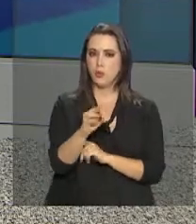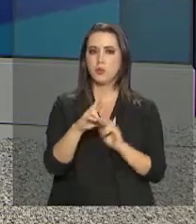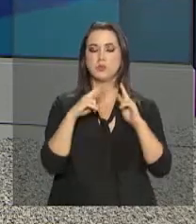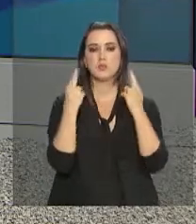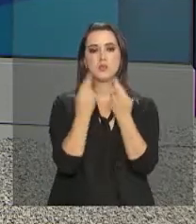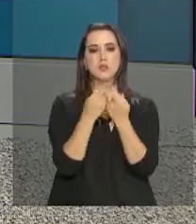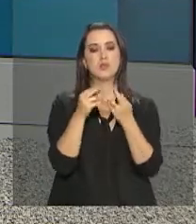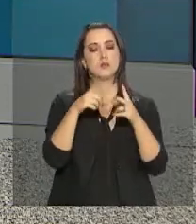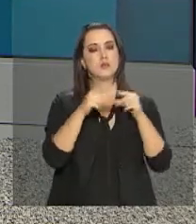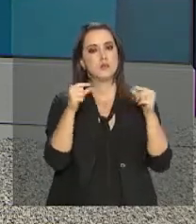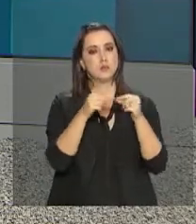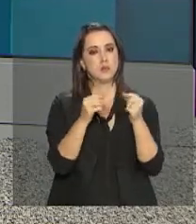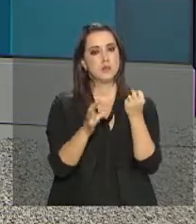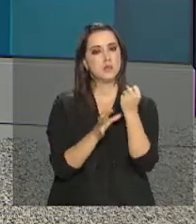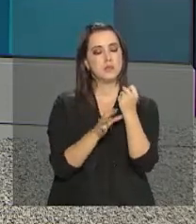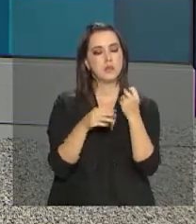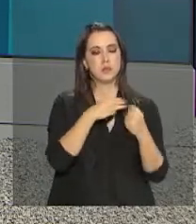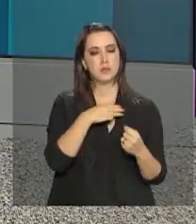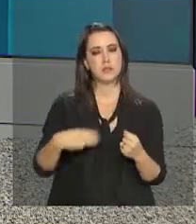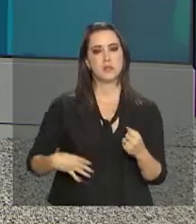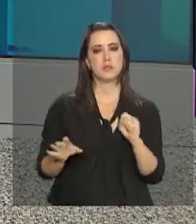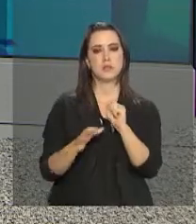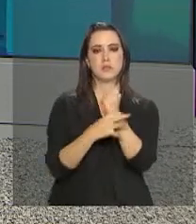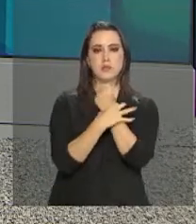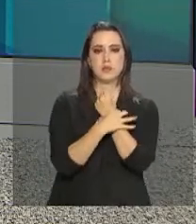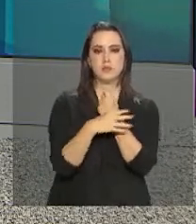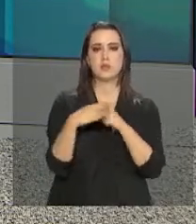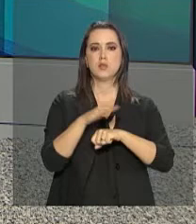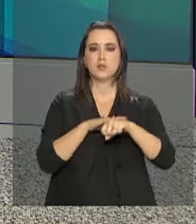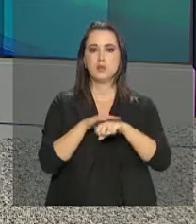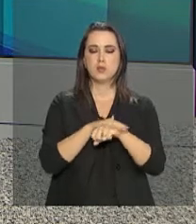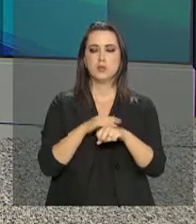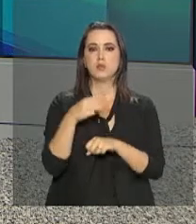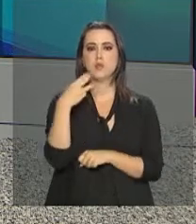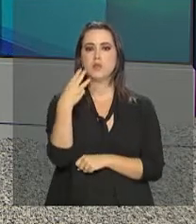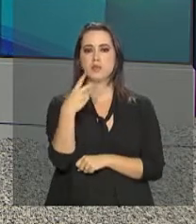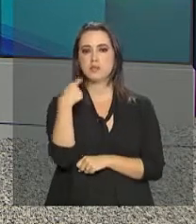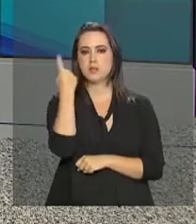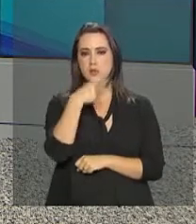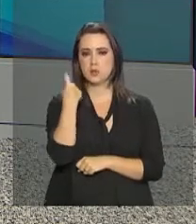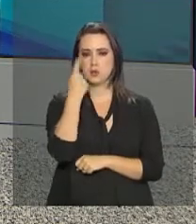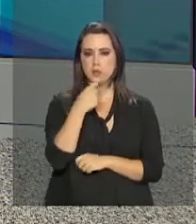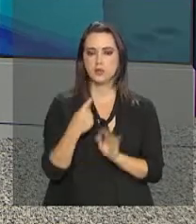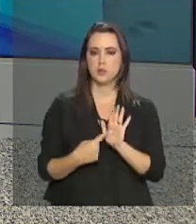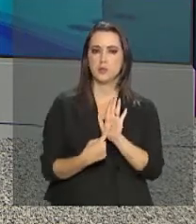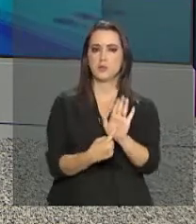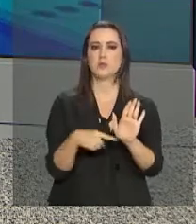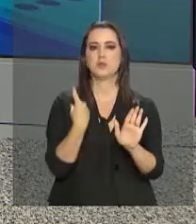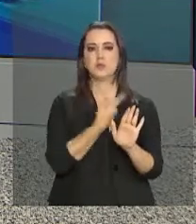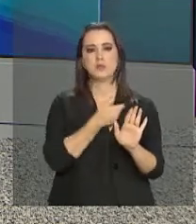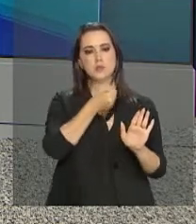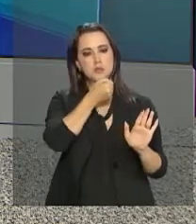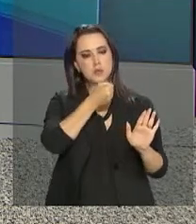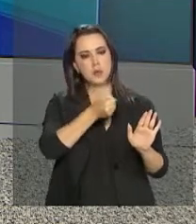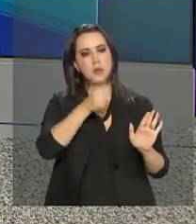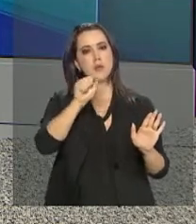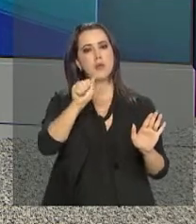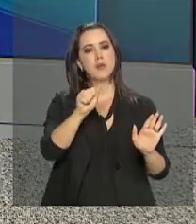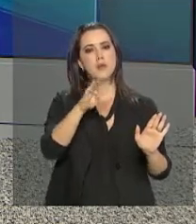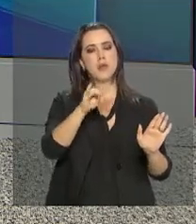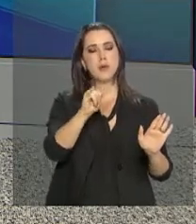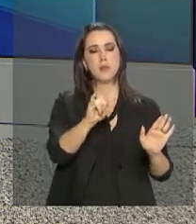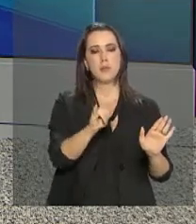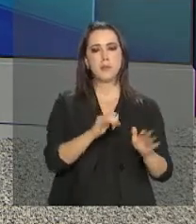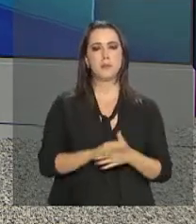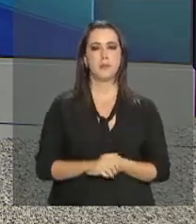Pública, Raul Jungmann. A conversa entre os dois durou cerca de três horas. Quem mostra para a gente é a repórter Gabriela